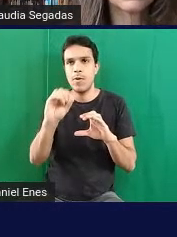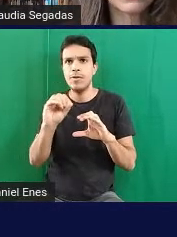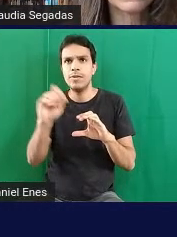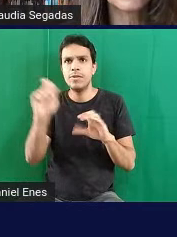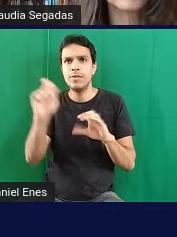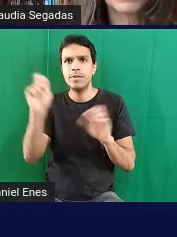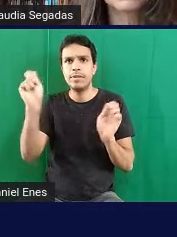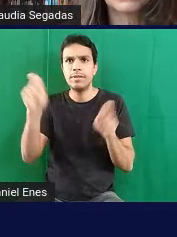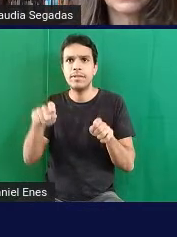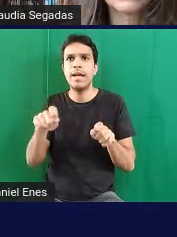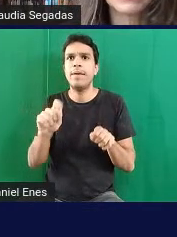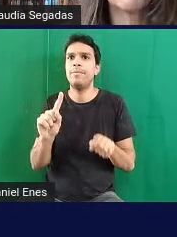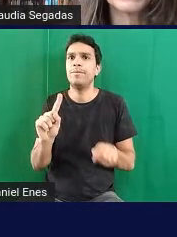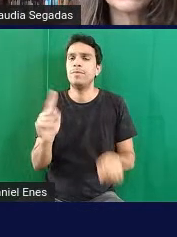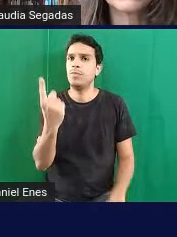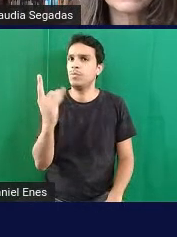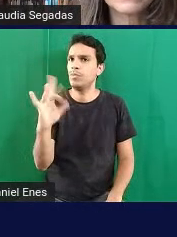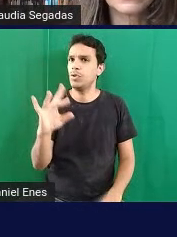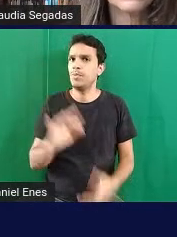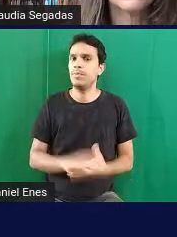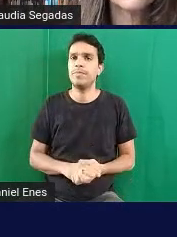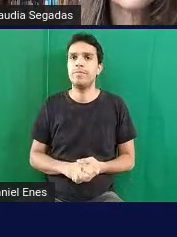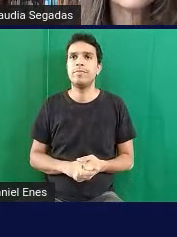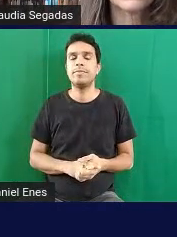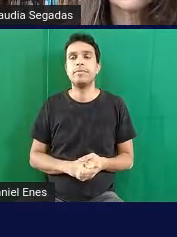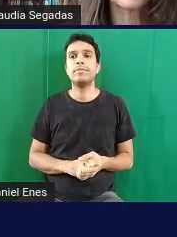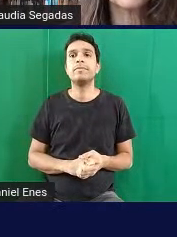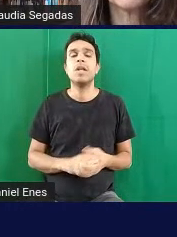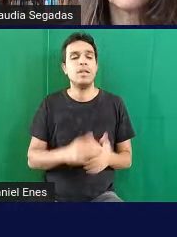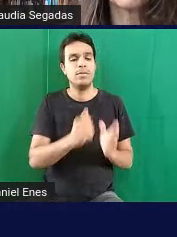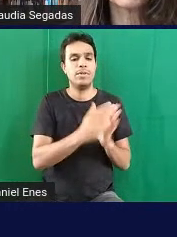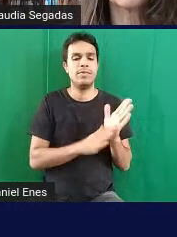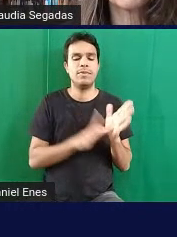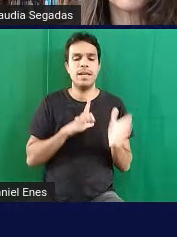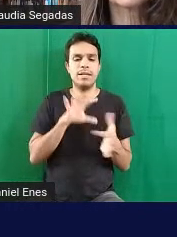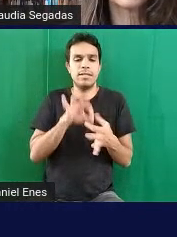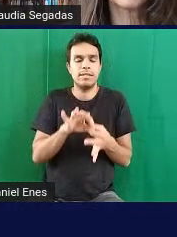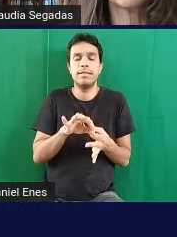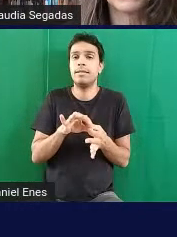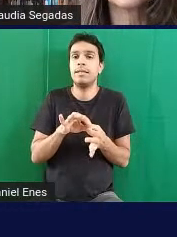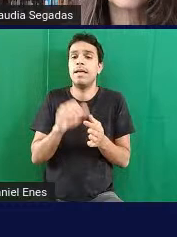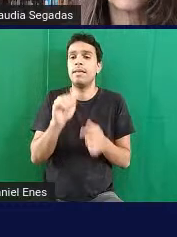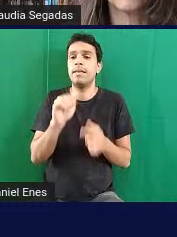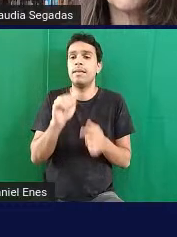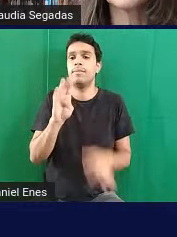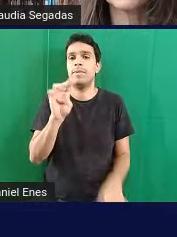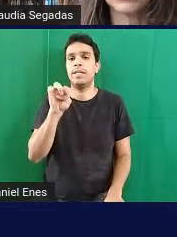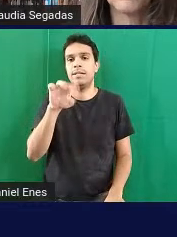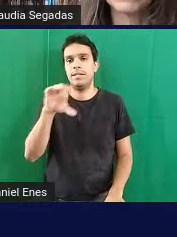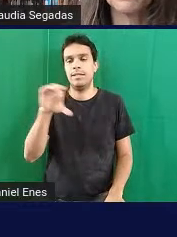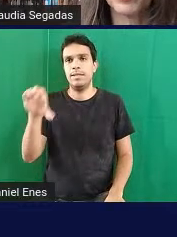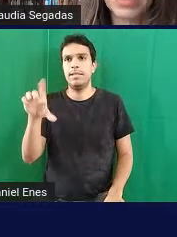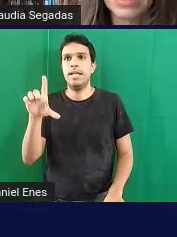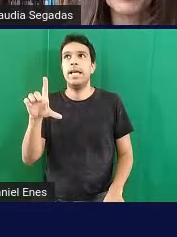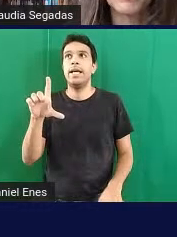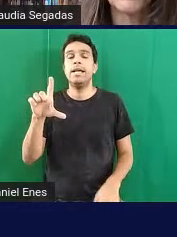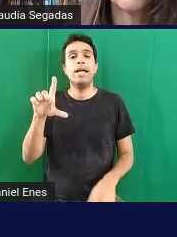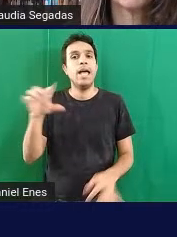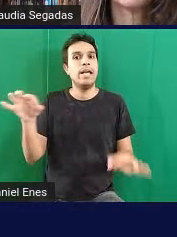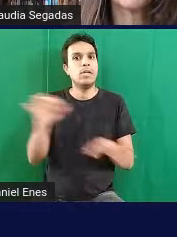habilidade que está relacionada a ela na BNCC que é resolver com suporte de imagem ou material